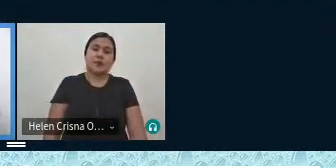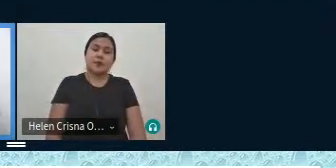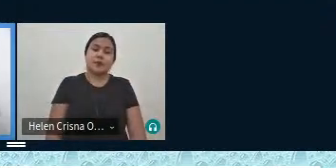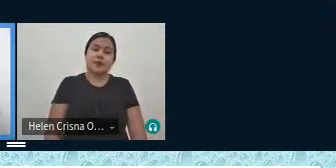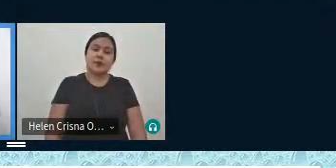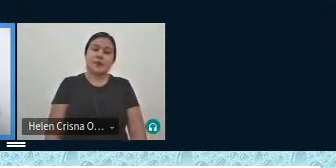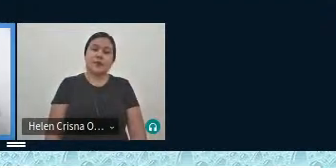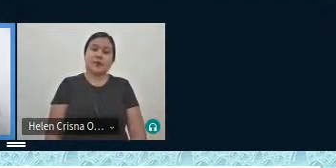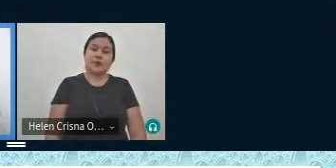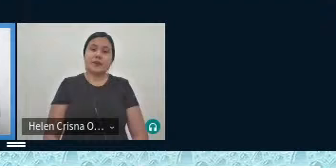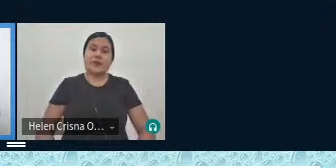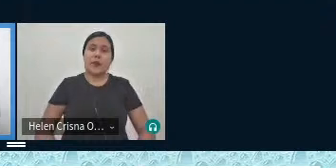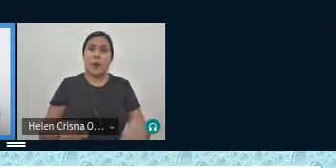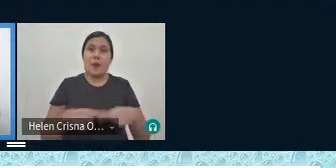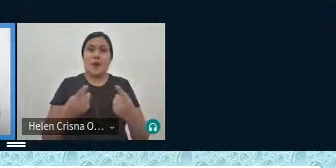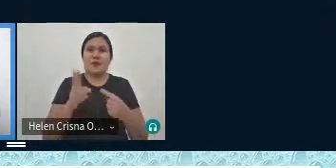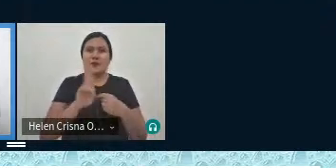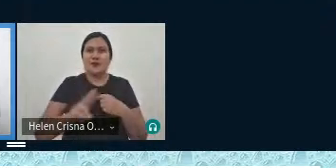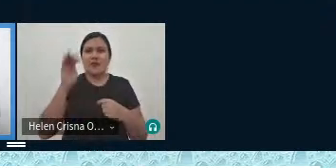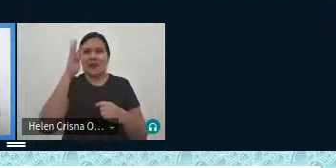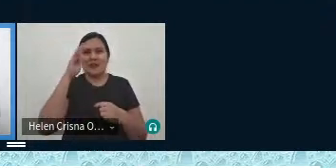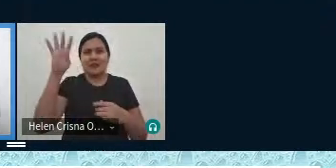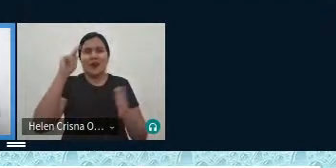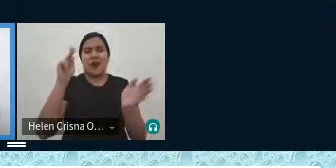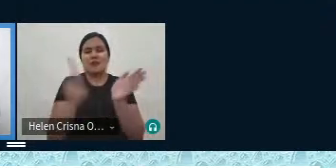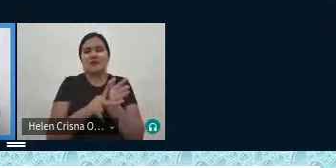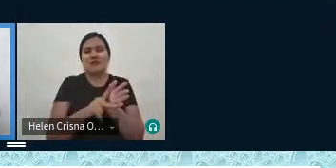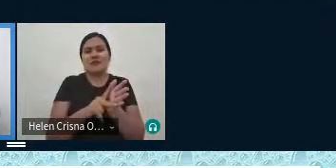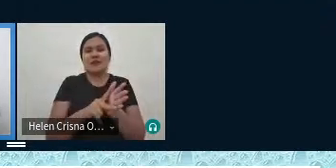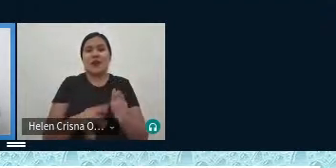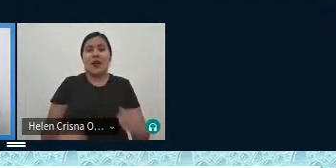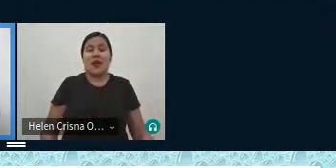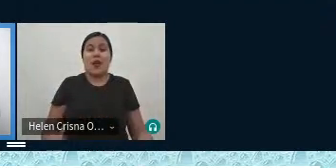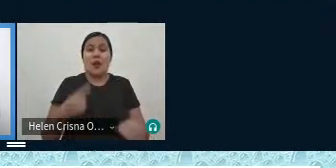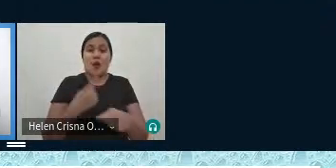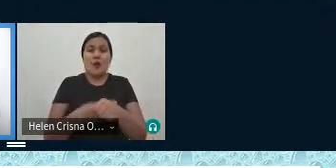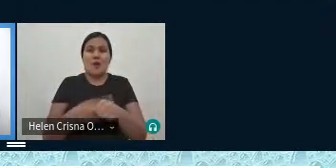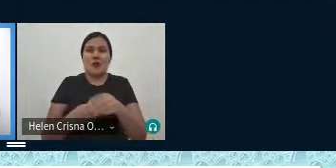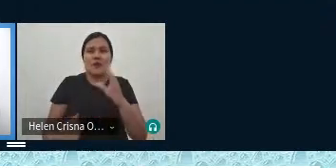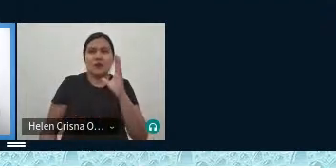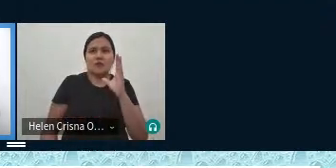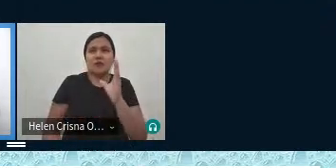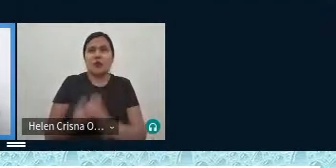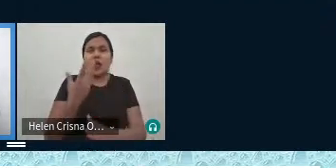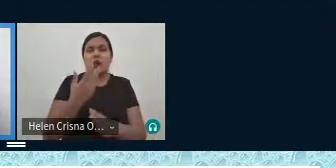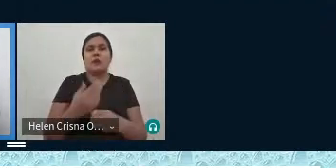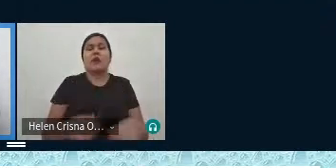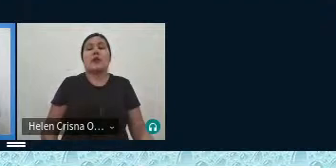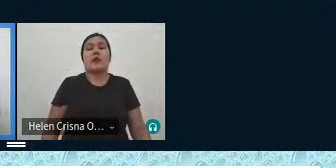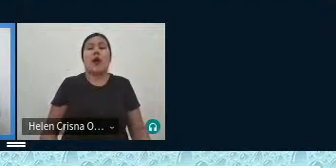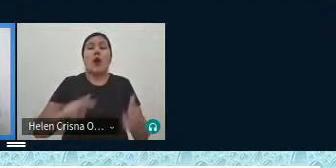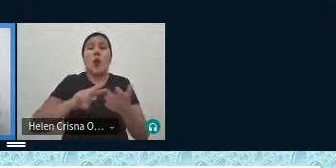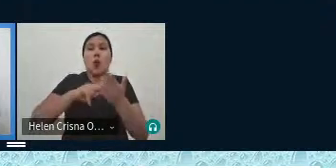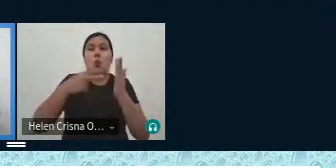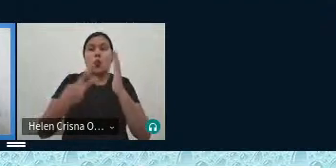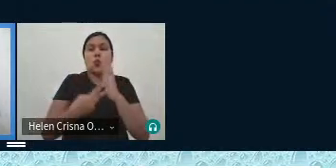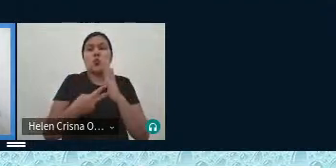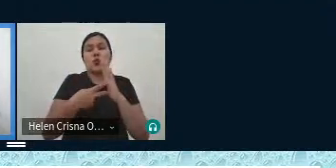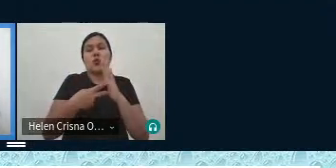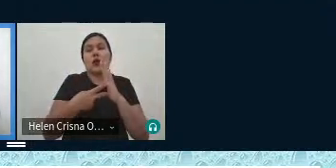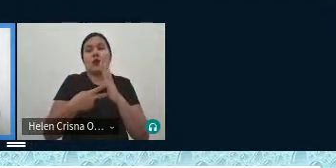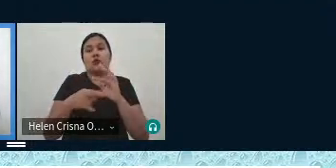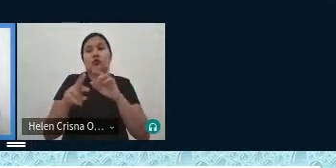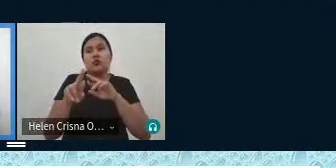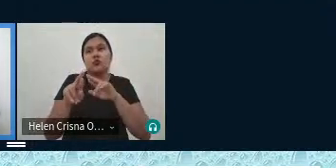mas com o uso da criatividade própria então é o momento que ela vai recriar aquele significado para aquela